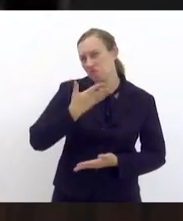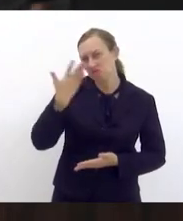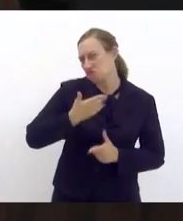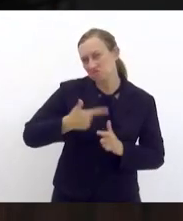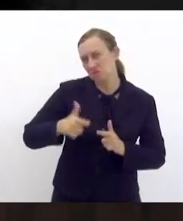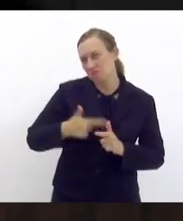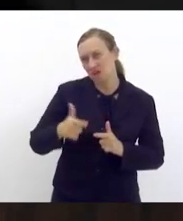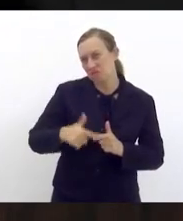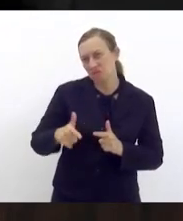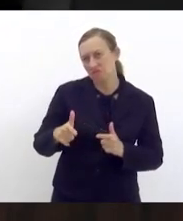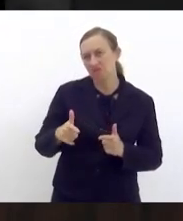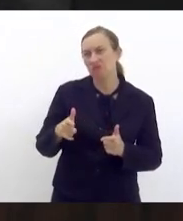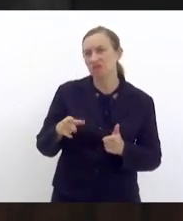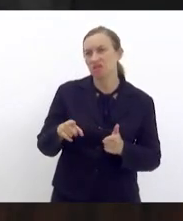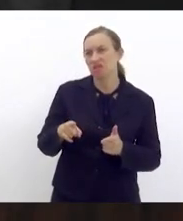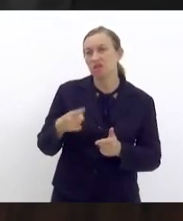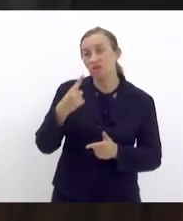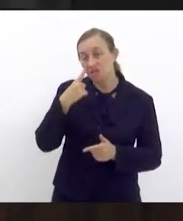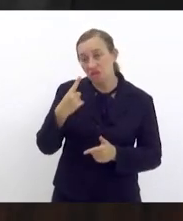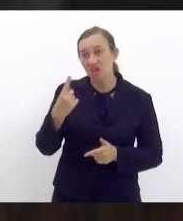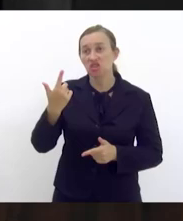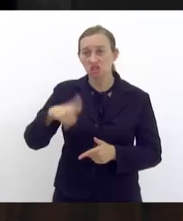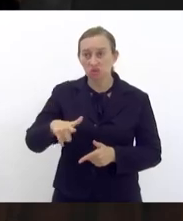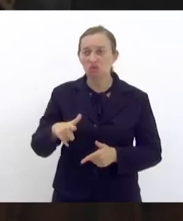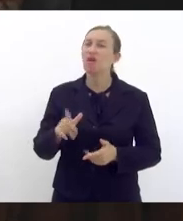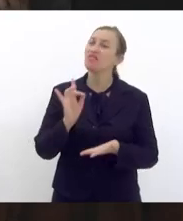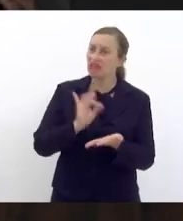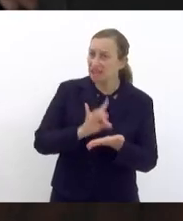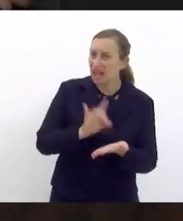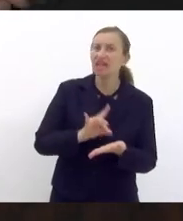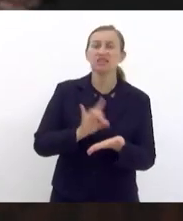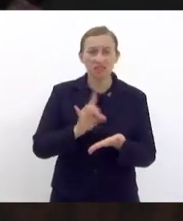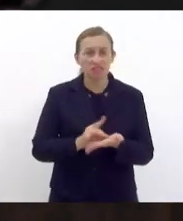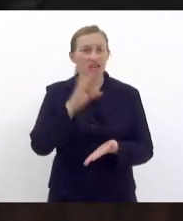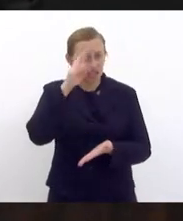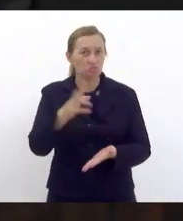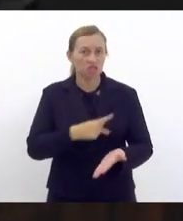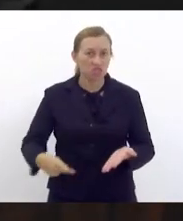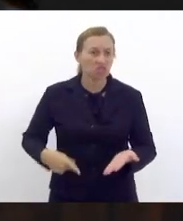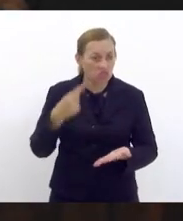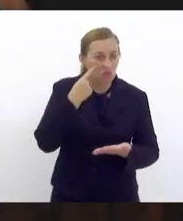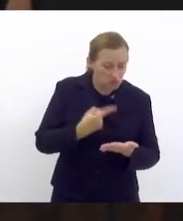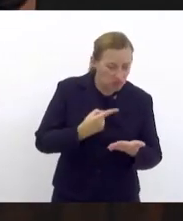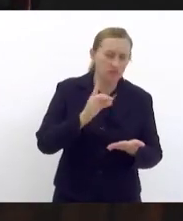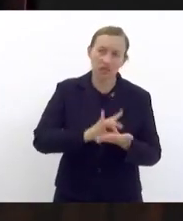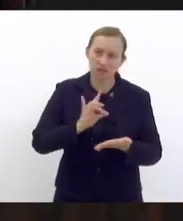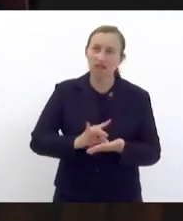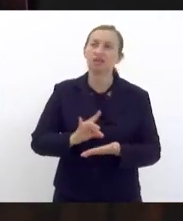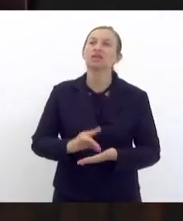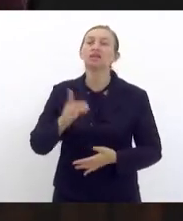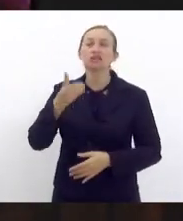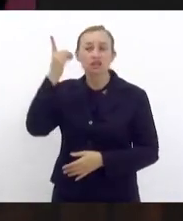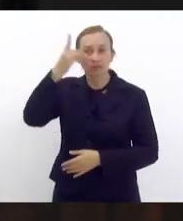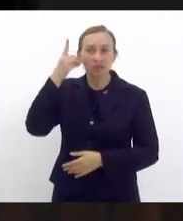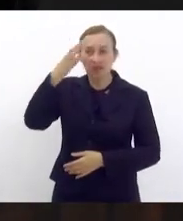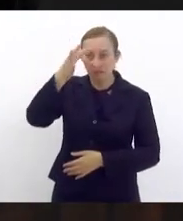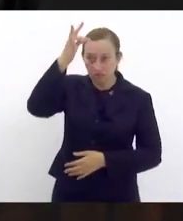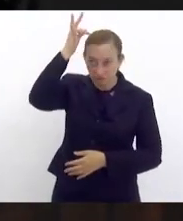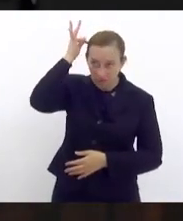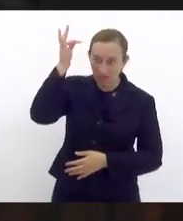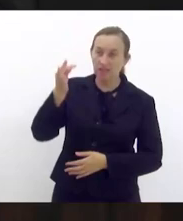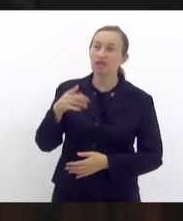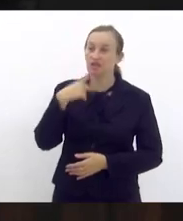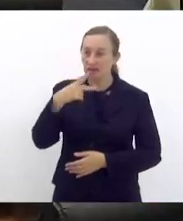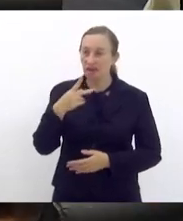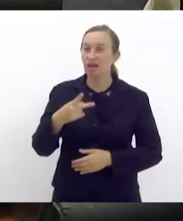precisar... É verdade. ...reouvi-la. É verdade. A saúde deu. O senhor tem razão. Deputado Fred, quer complementar